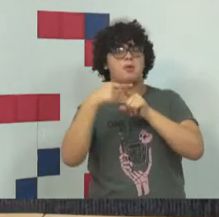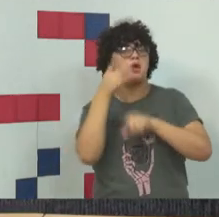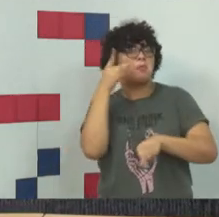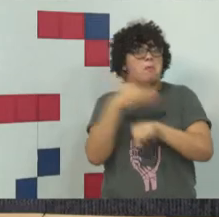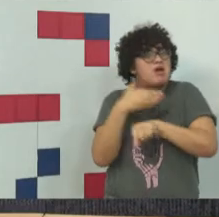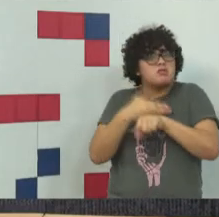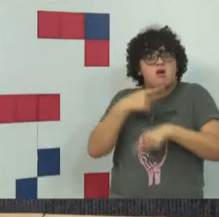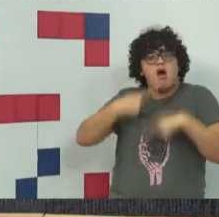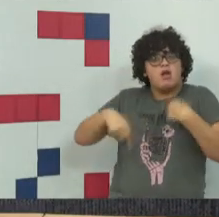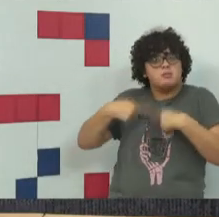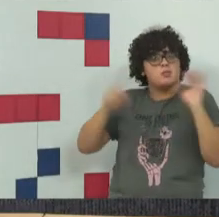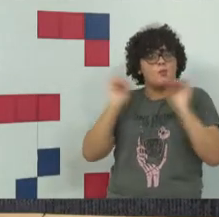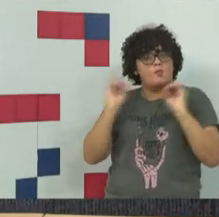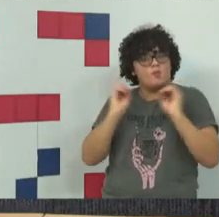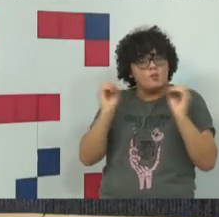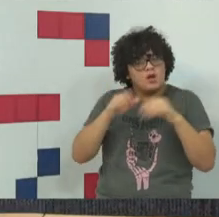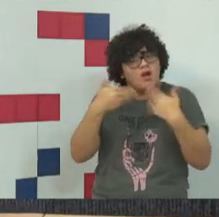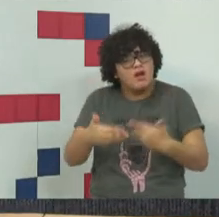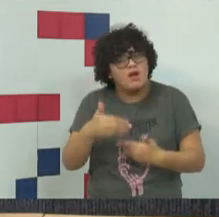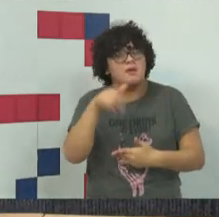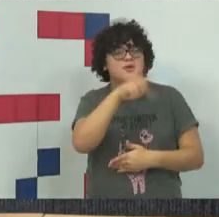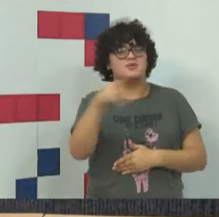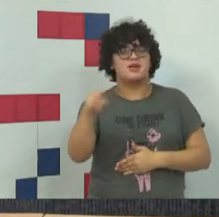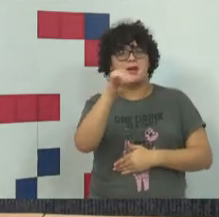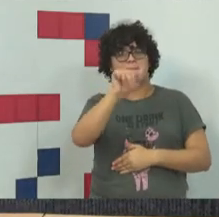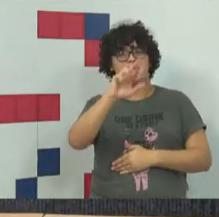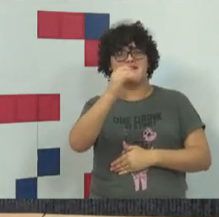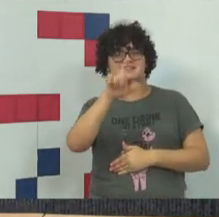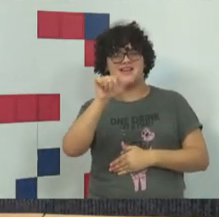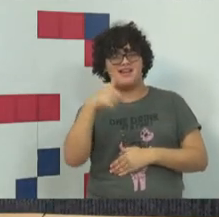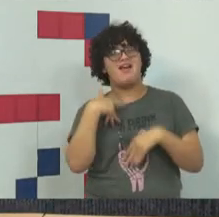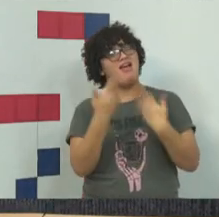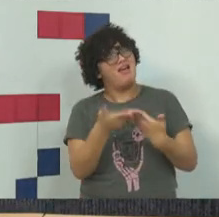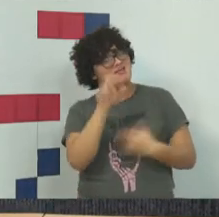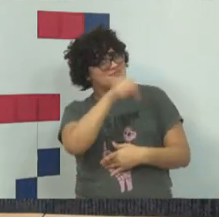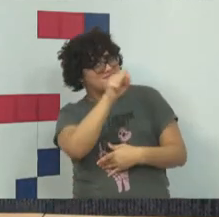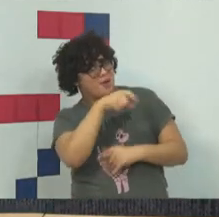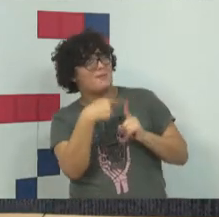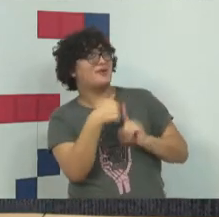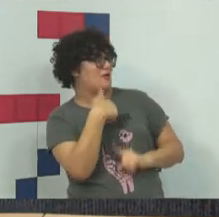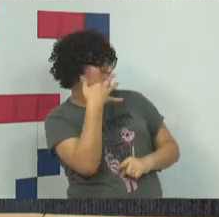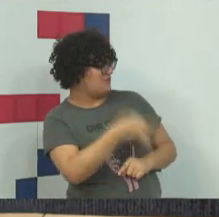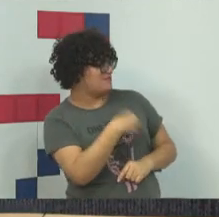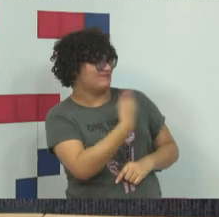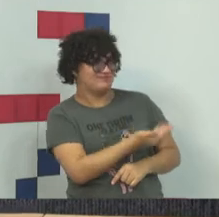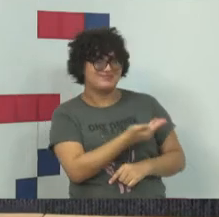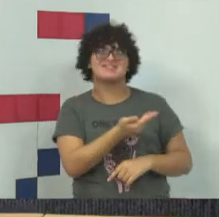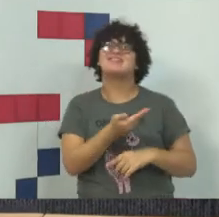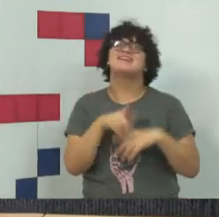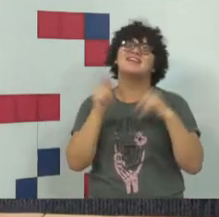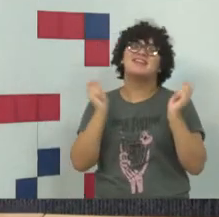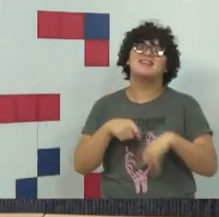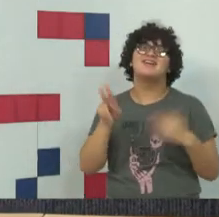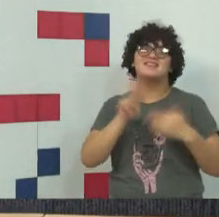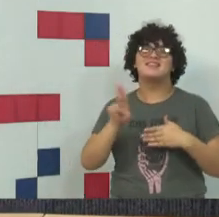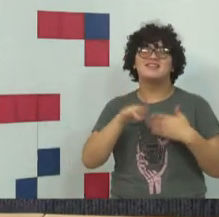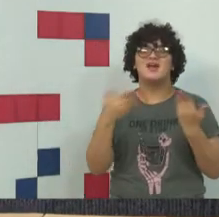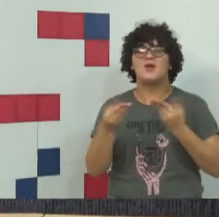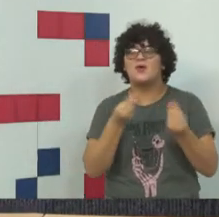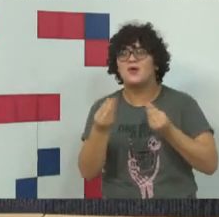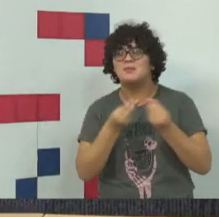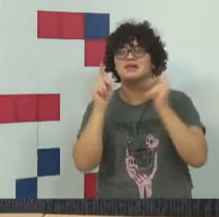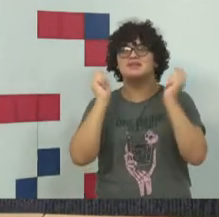dos debates. A professora Marcela está balançando a cabeça aqui, confirmando. E nós, então, não aderimos, embora utilizemos por inspiração,